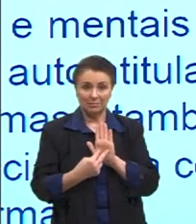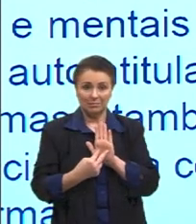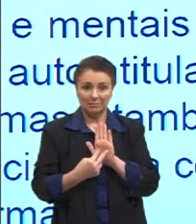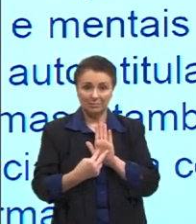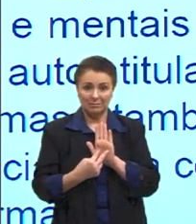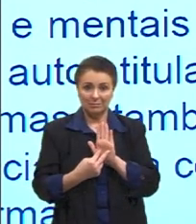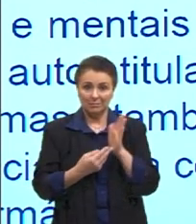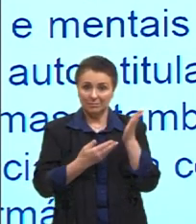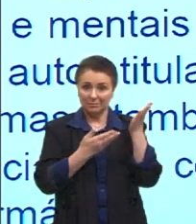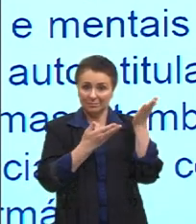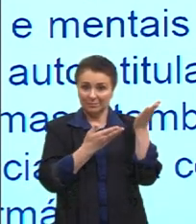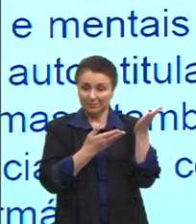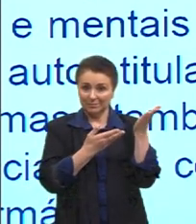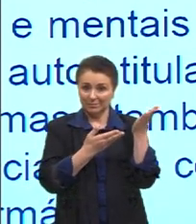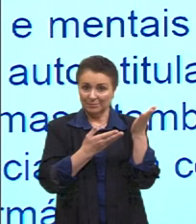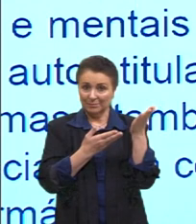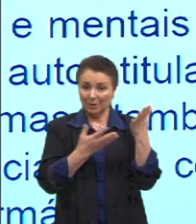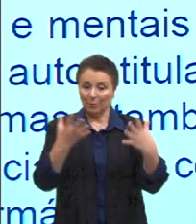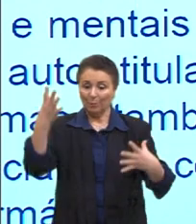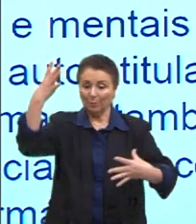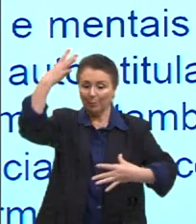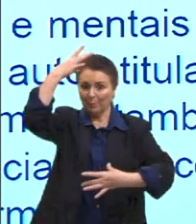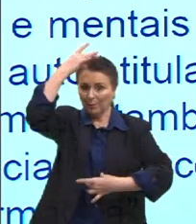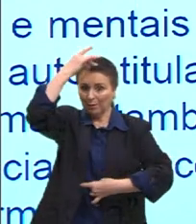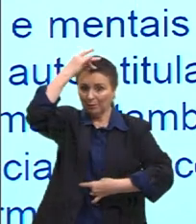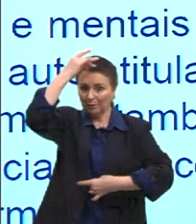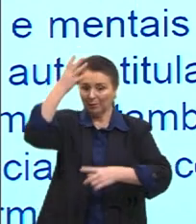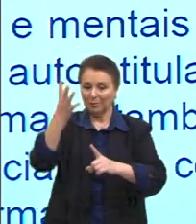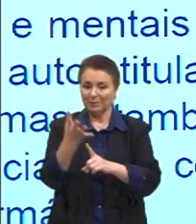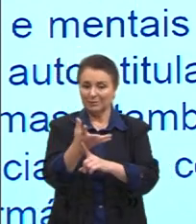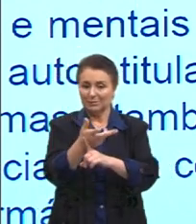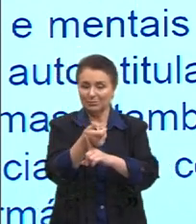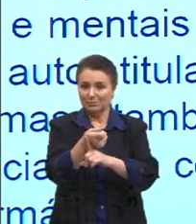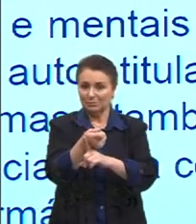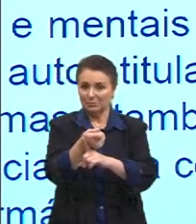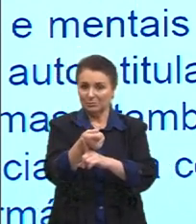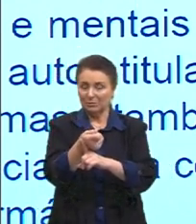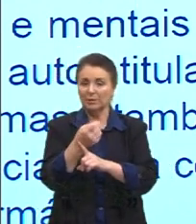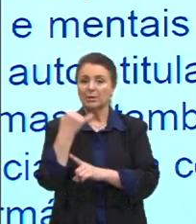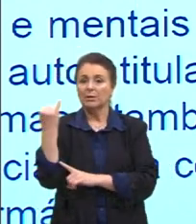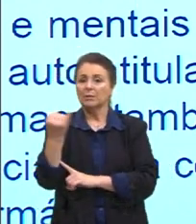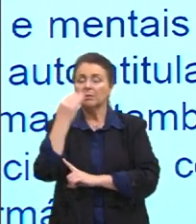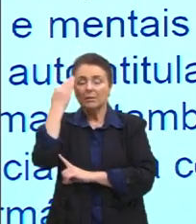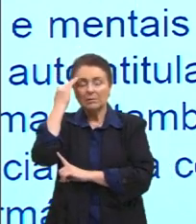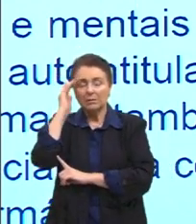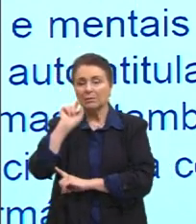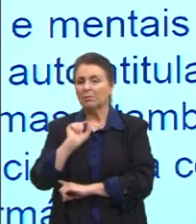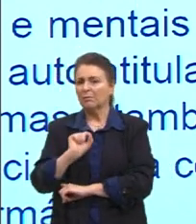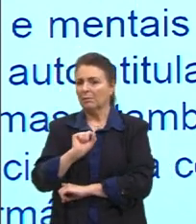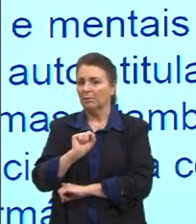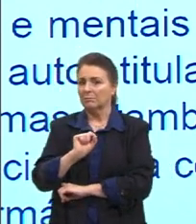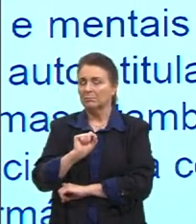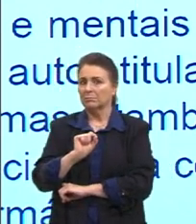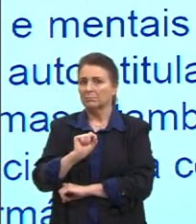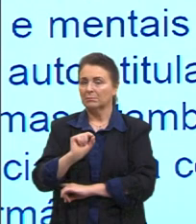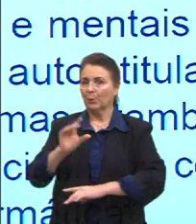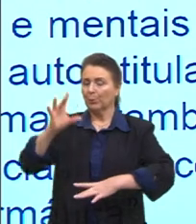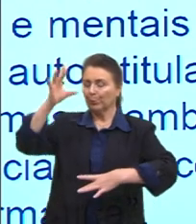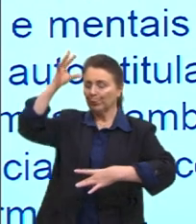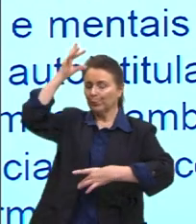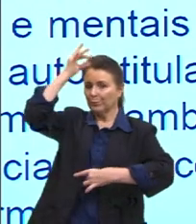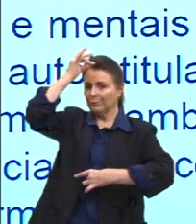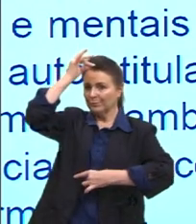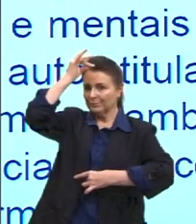Nós temos aqui uma performance artística. E aí é importante a gente entender que a performance, como a gente